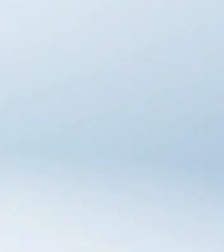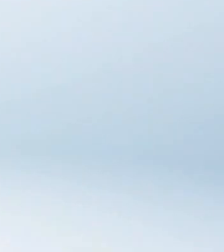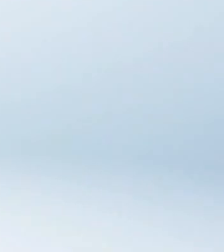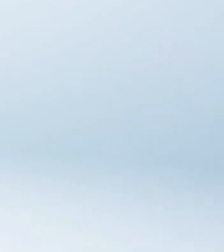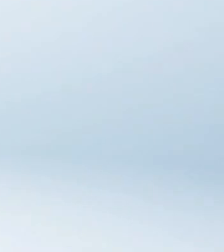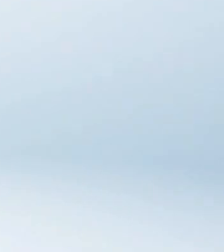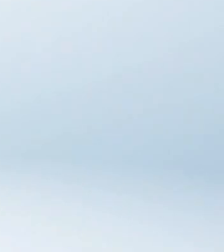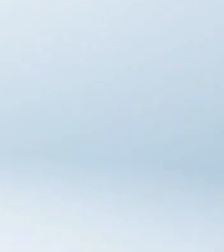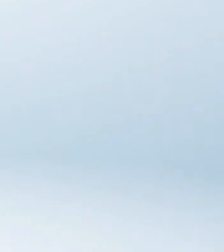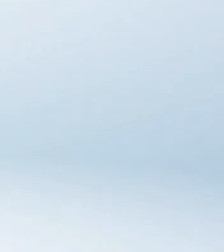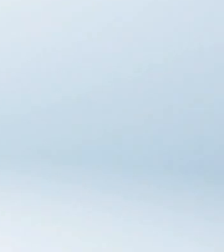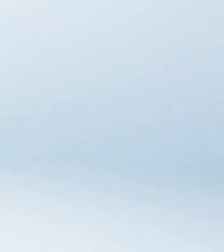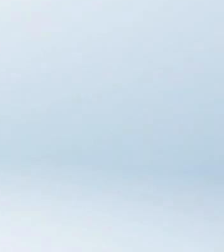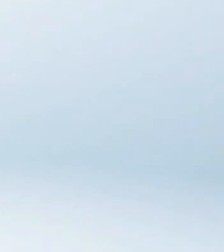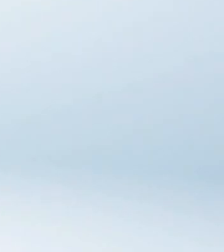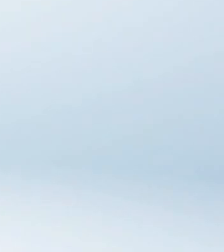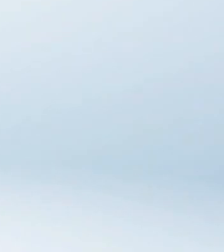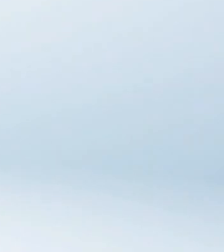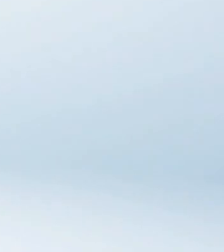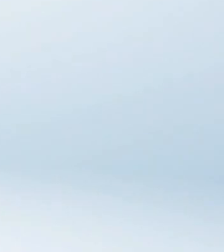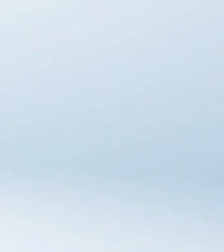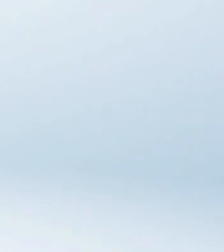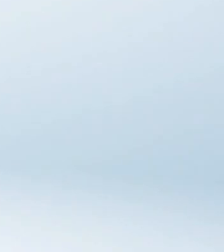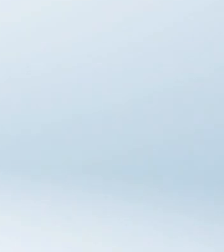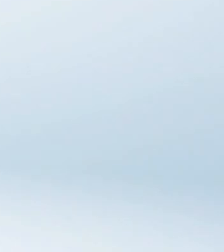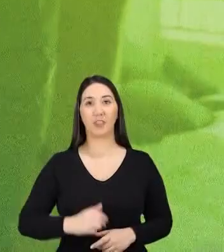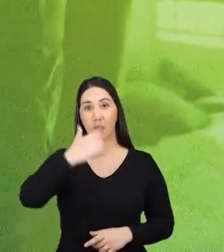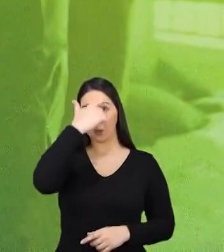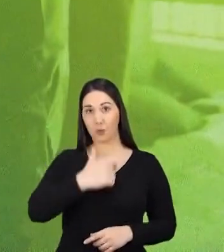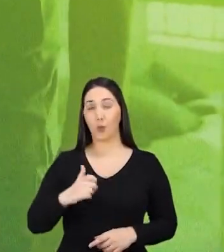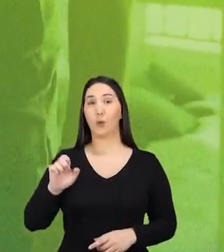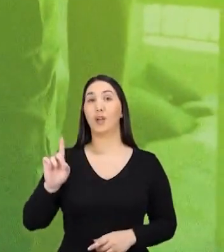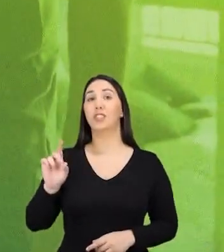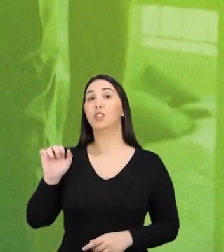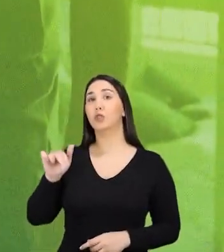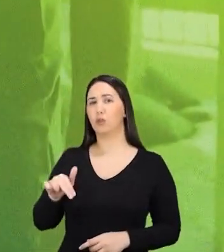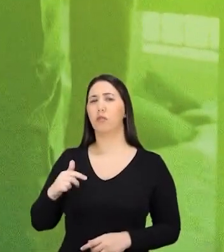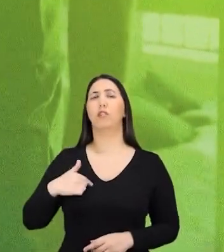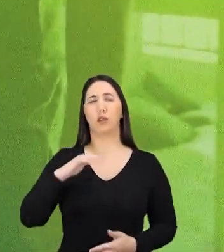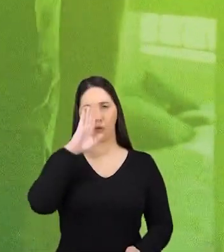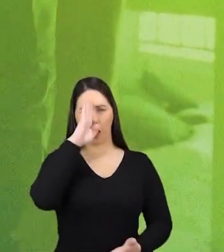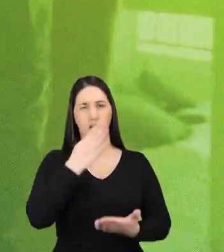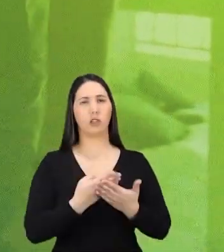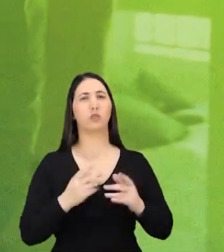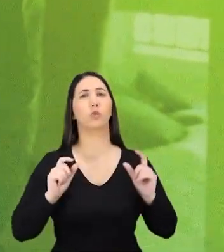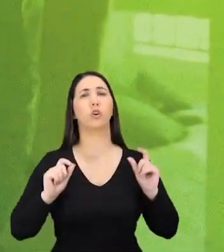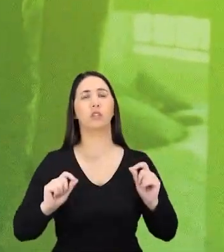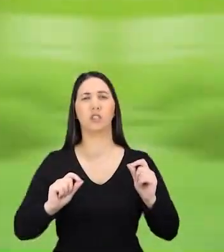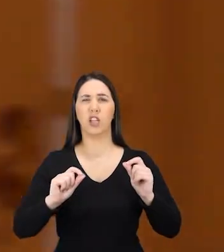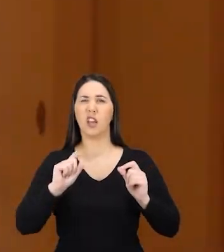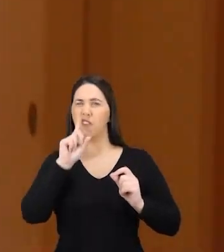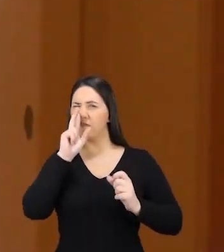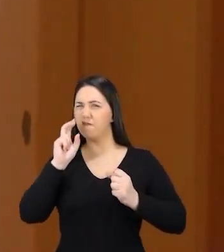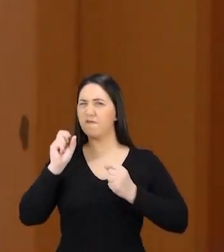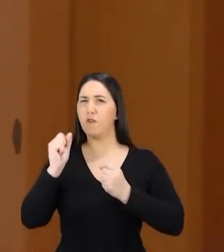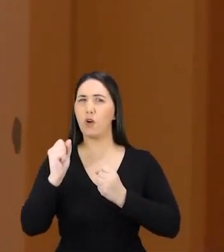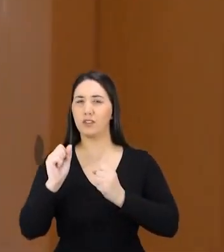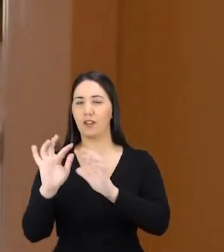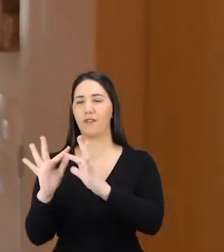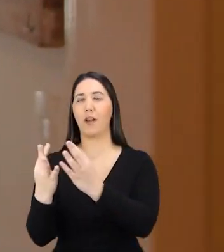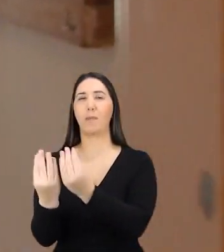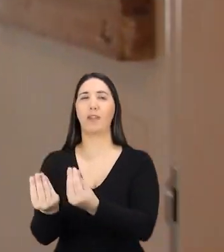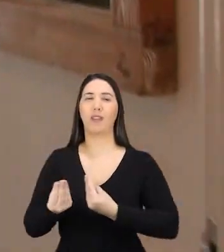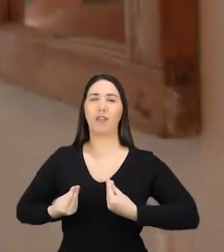Bancos Pontes, 2, 2, 2. Sou Edson Aparecido e eu acredito que a nossa maior força vem da